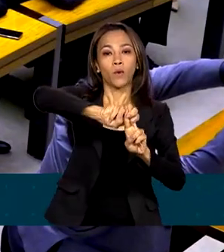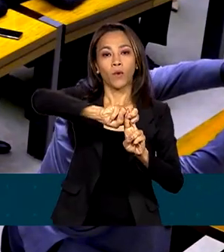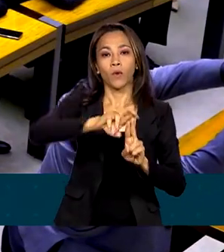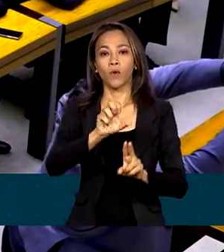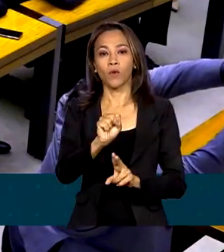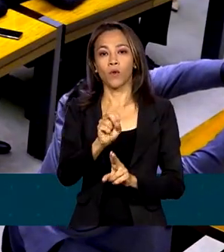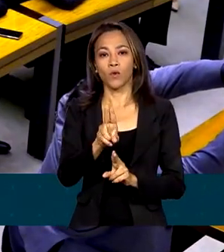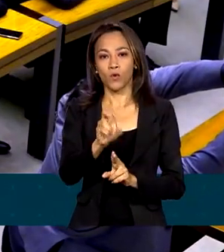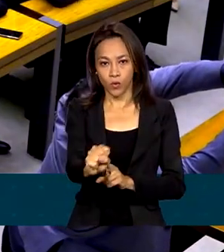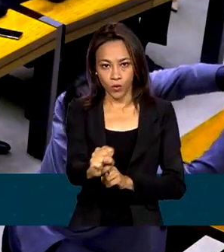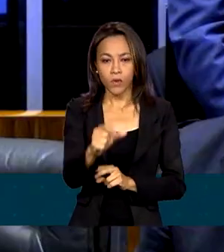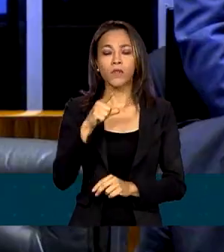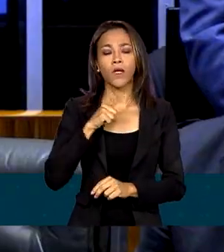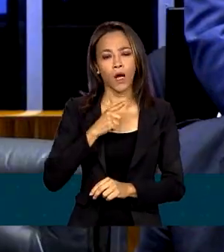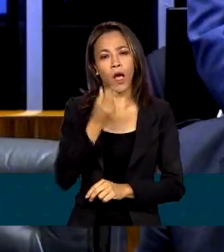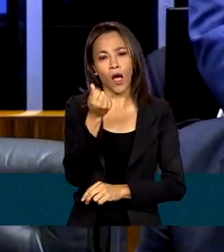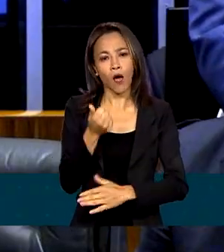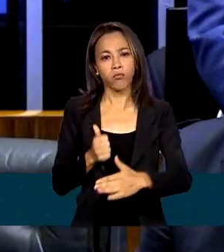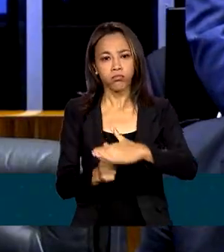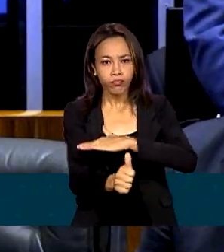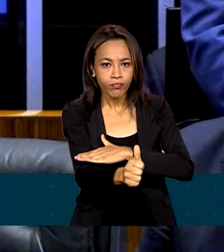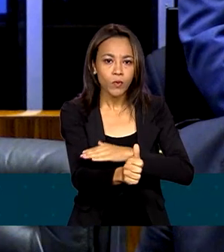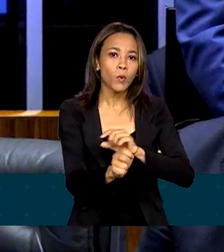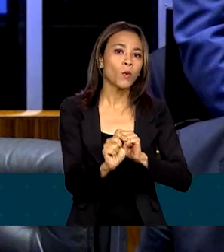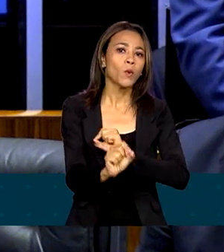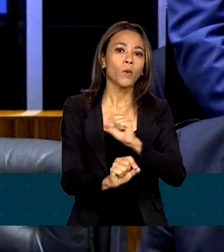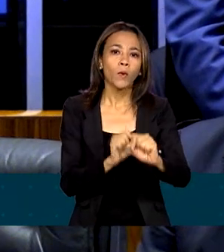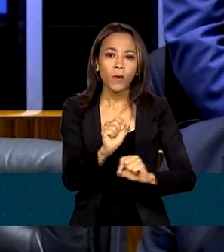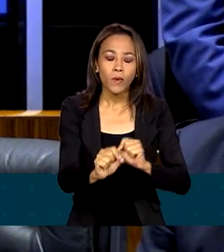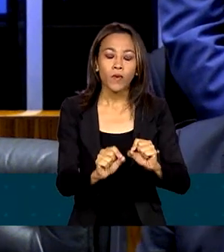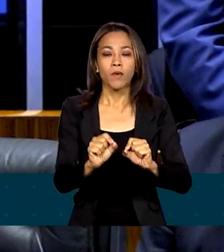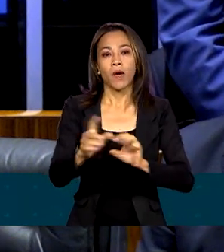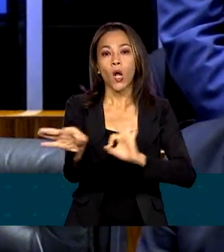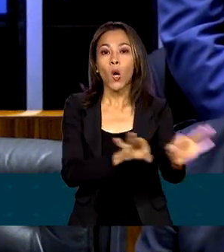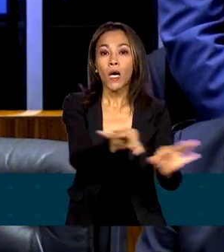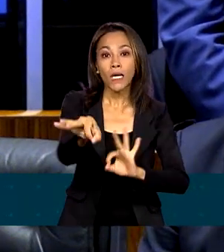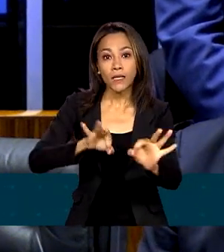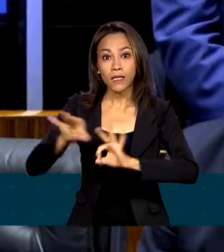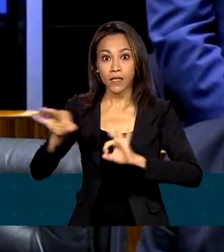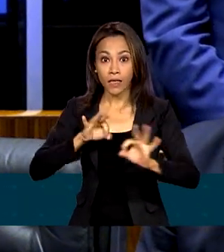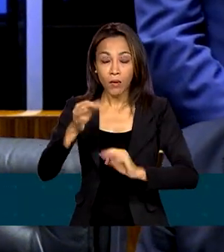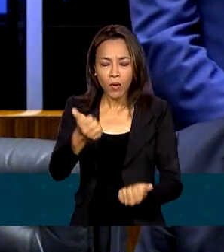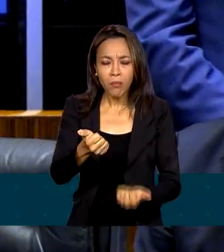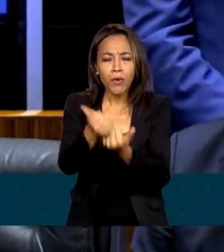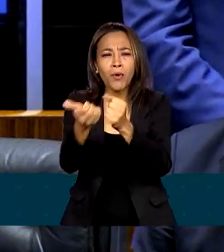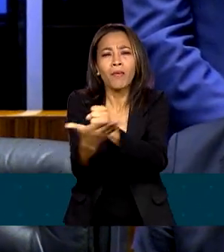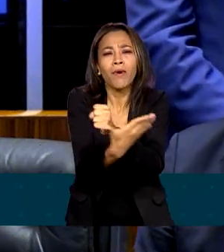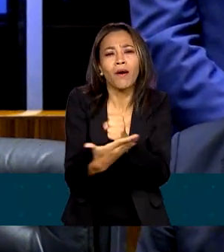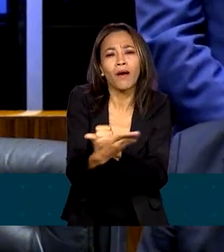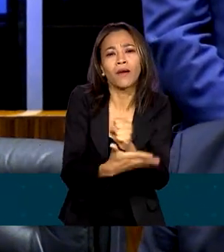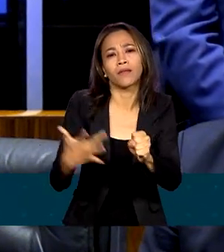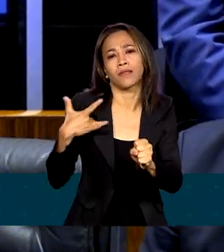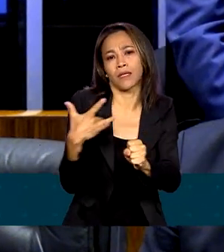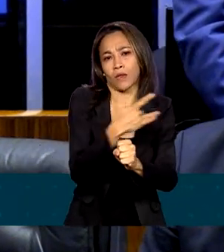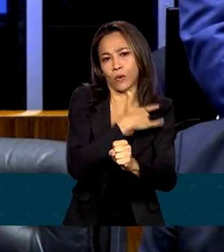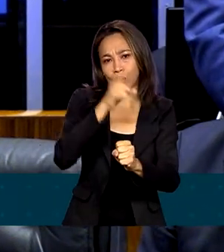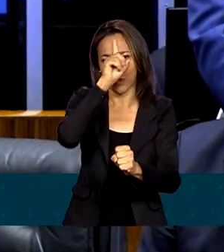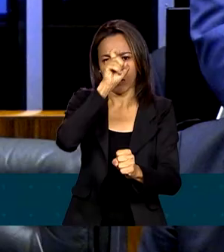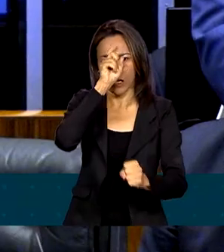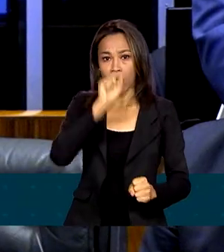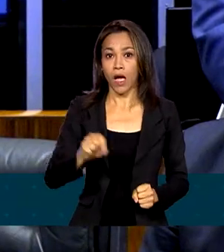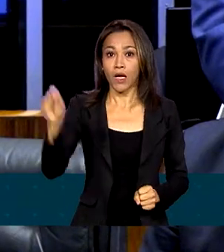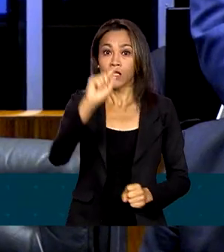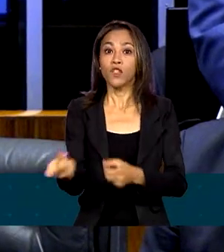terá recursos para reorganizar a atenção básica e retomar programas como